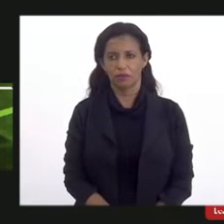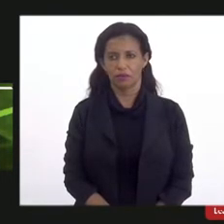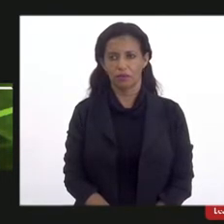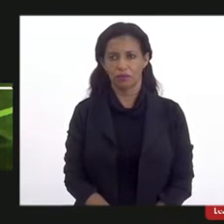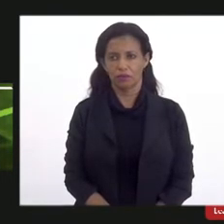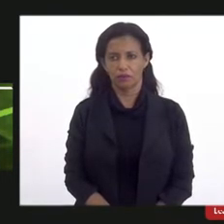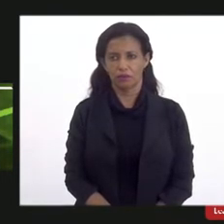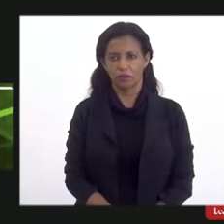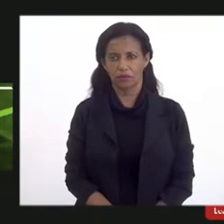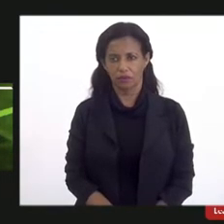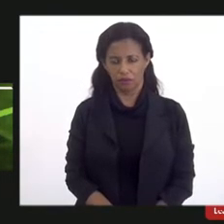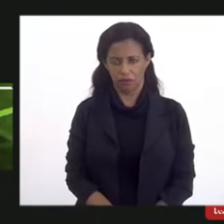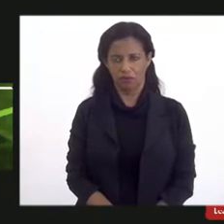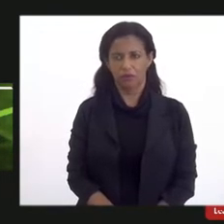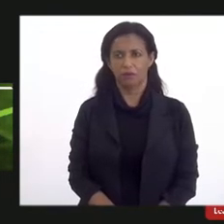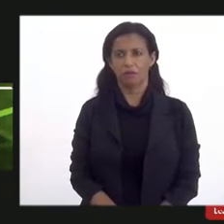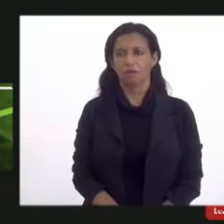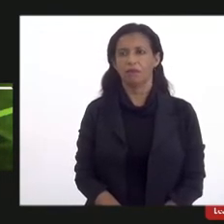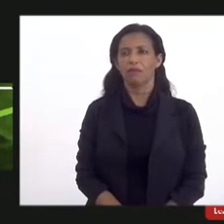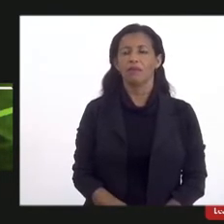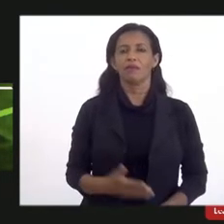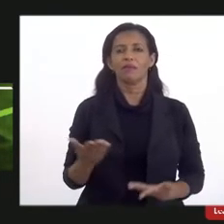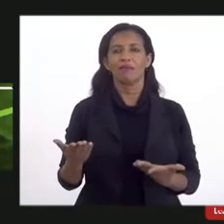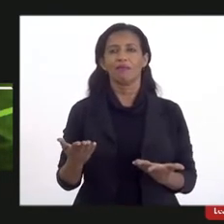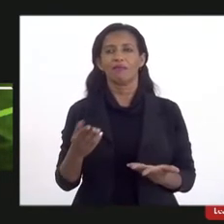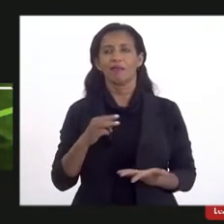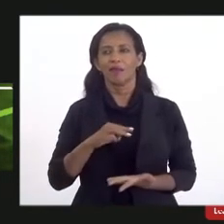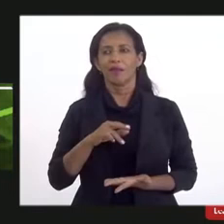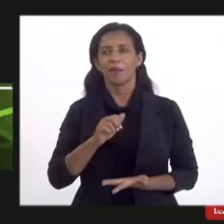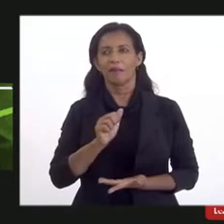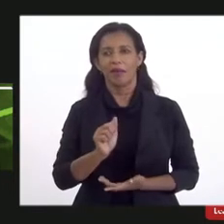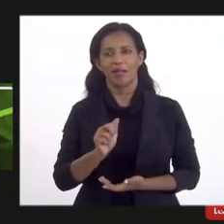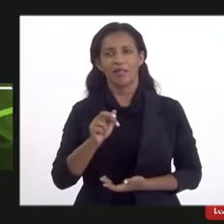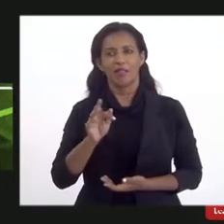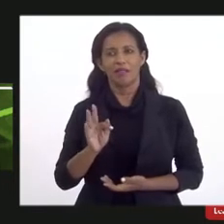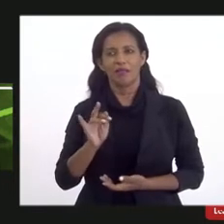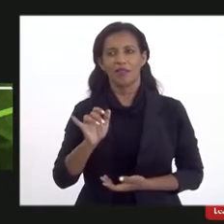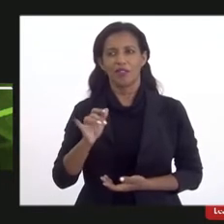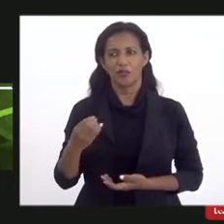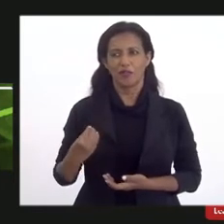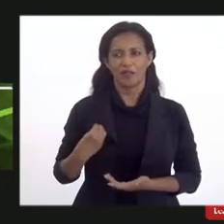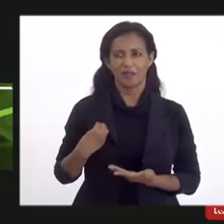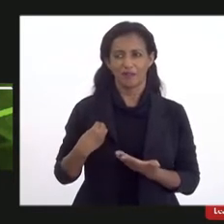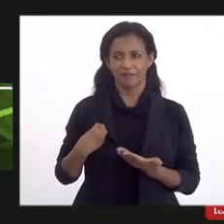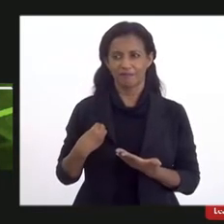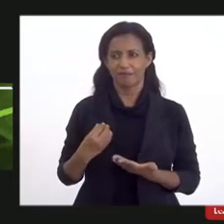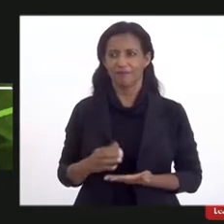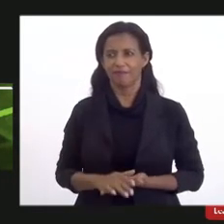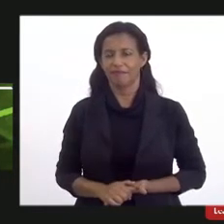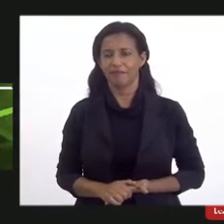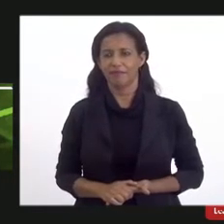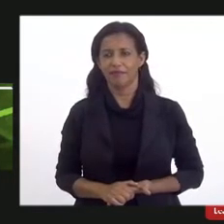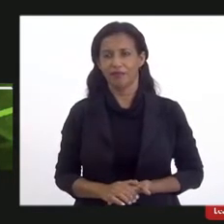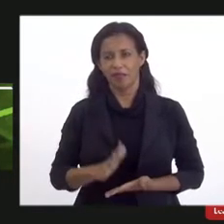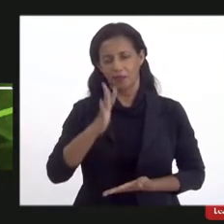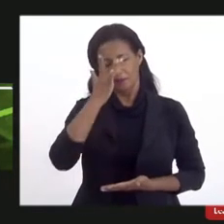A professora Maria Felisberta, presente. A professora Maria Felisberta é uma pessoa